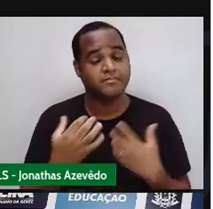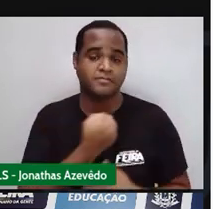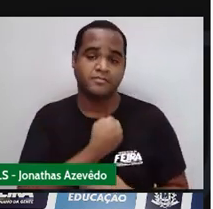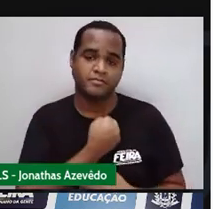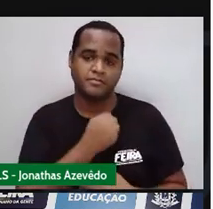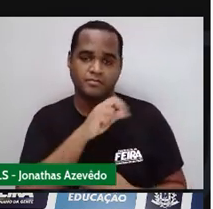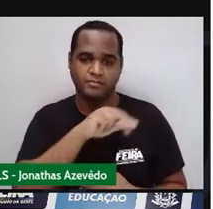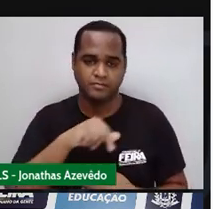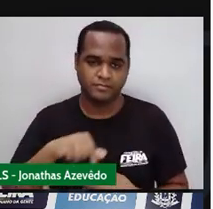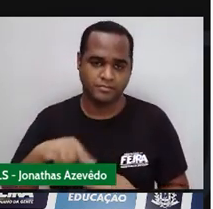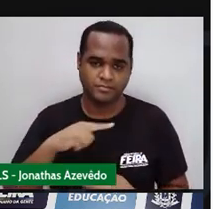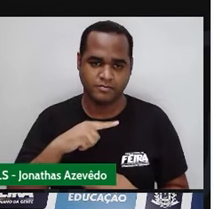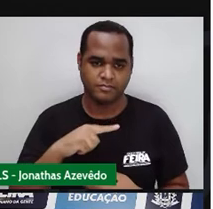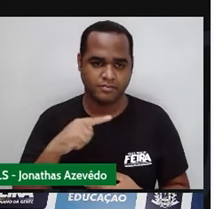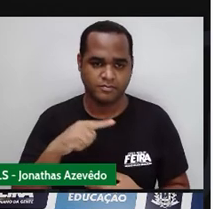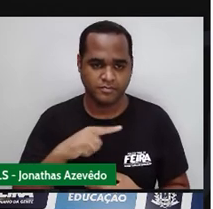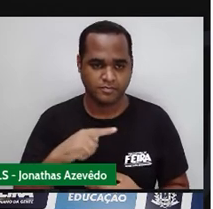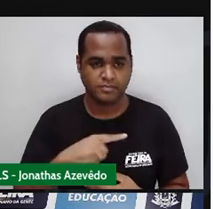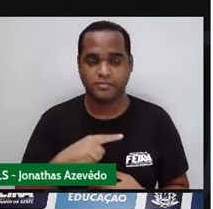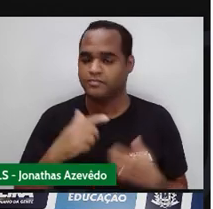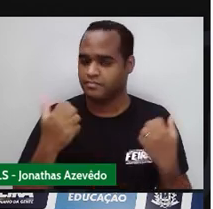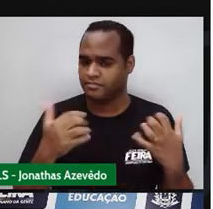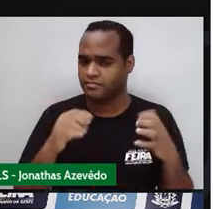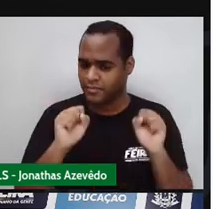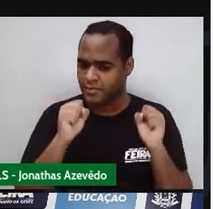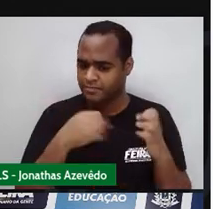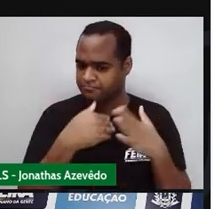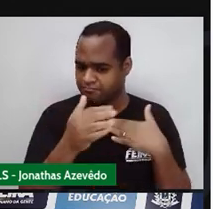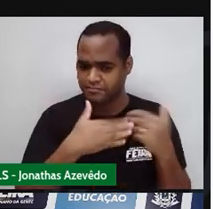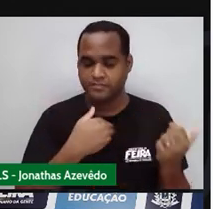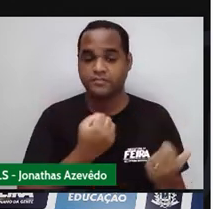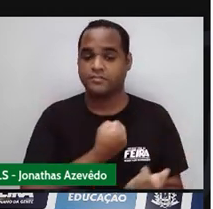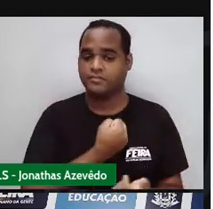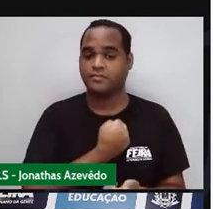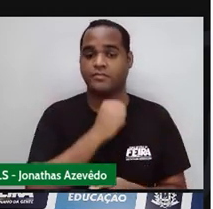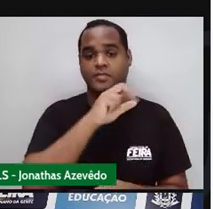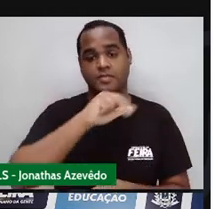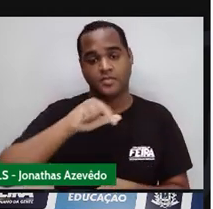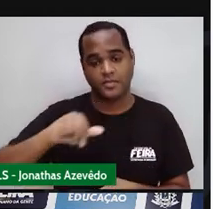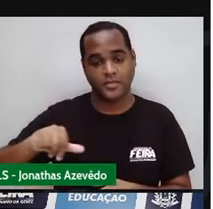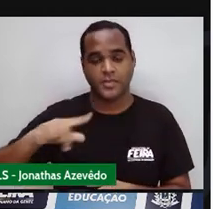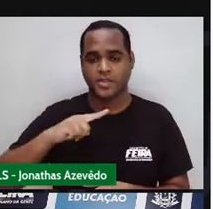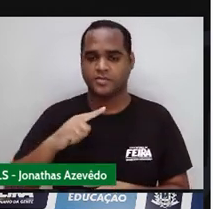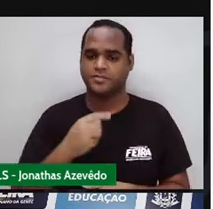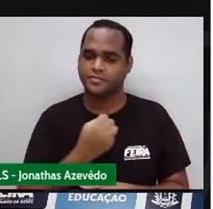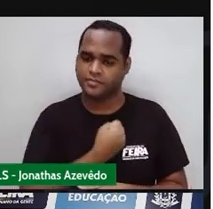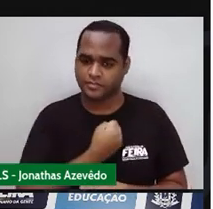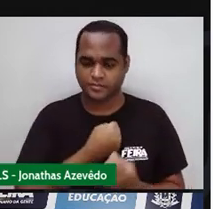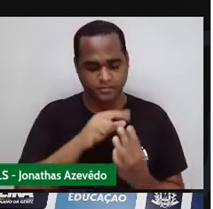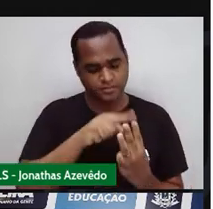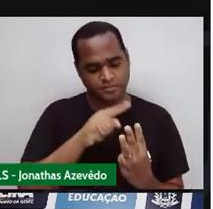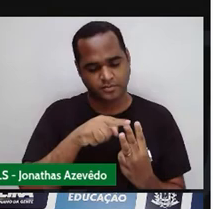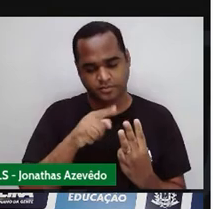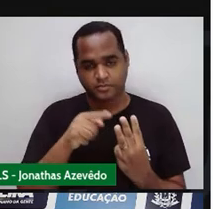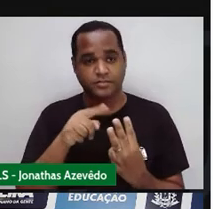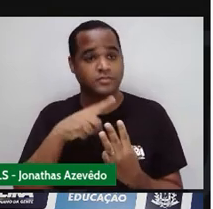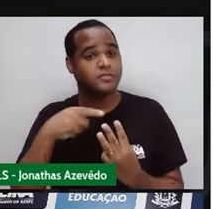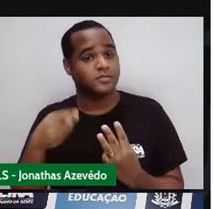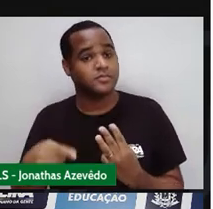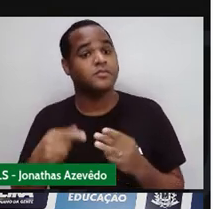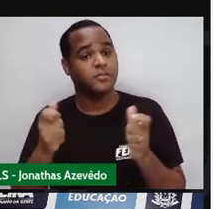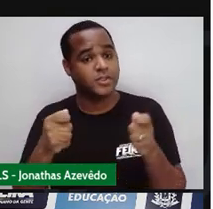variam Pode ser quaisquer números Quaisquer três números consecutivos Tá